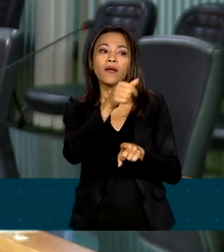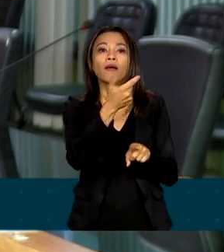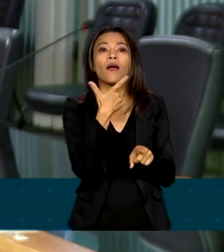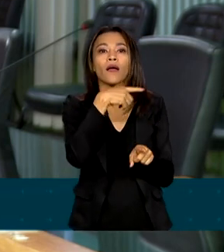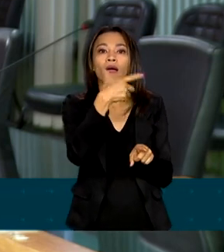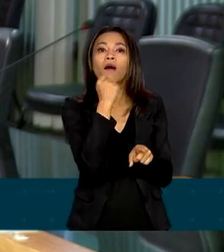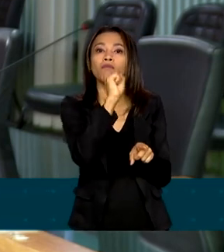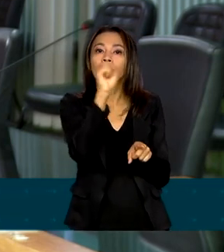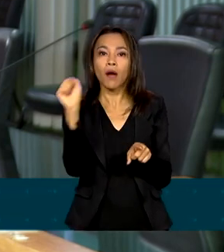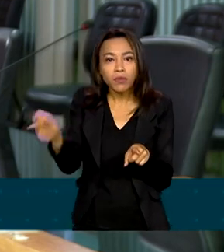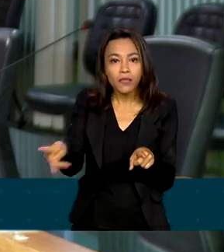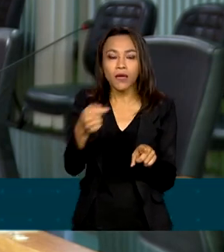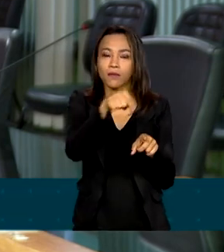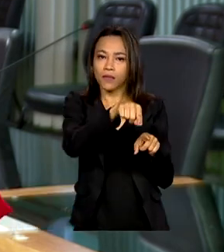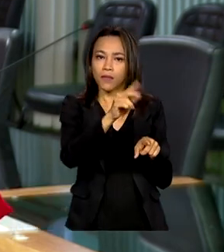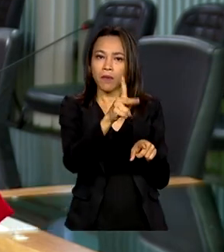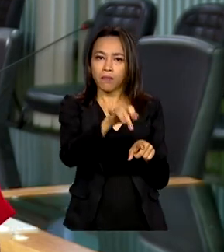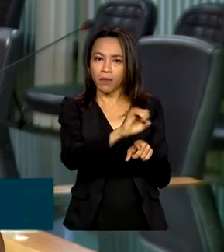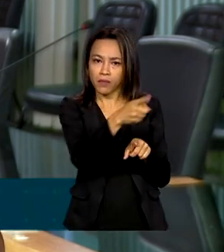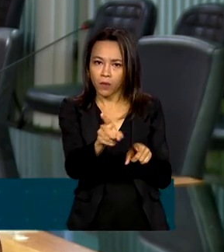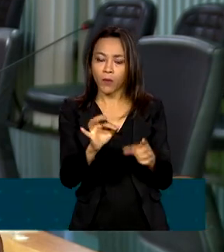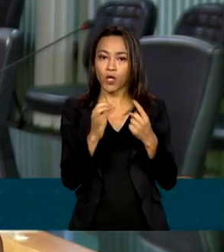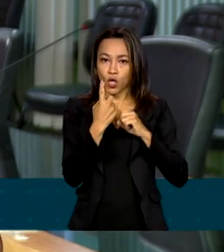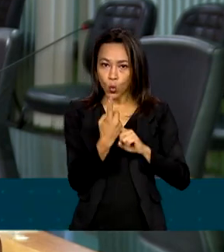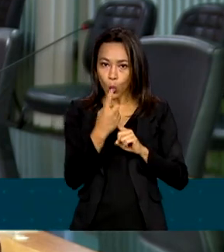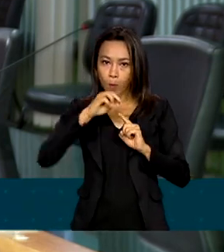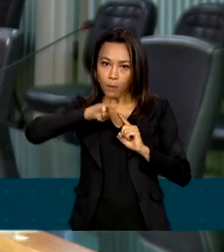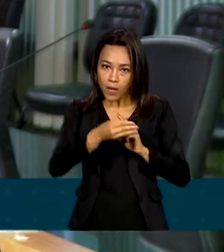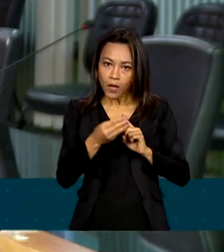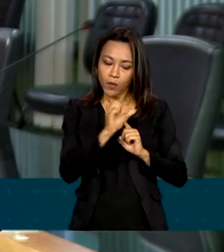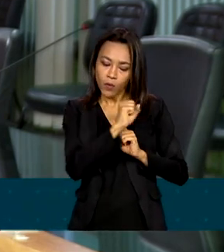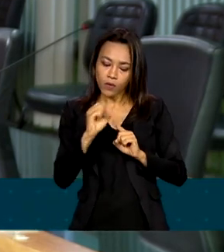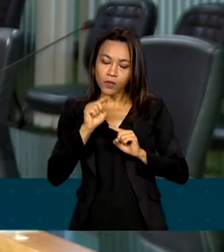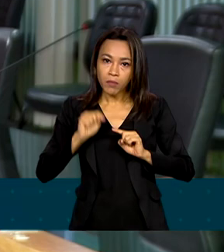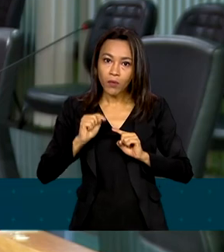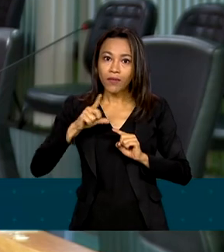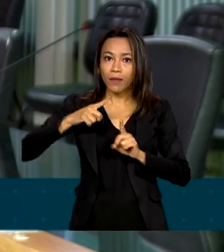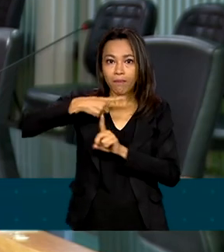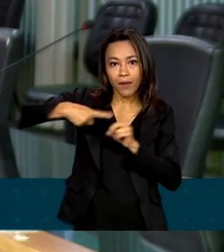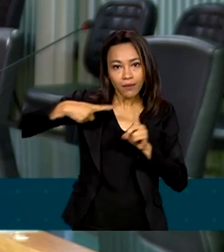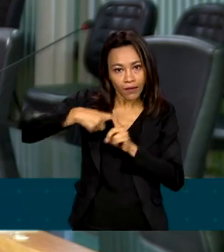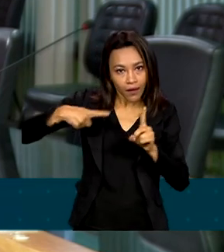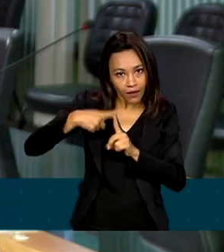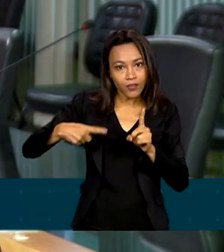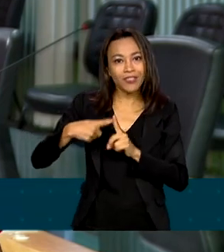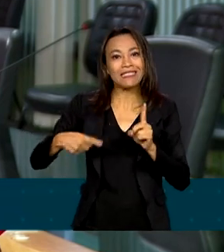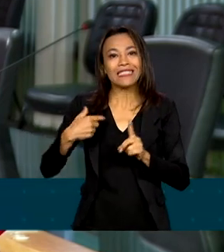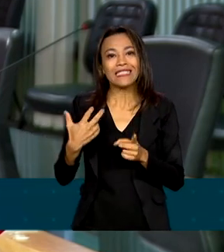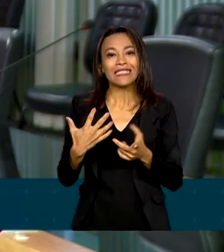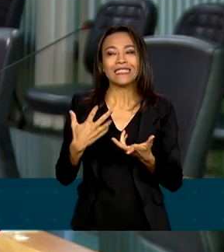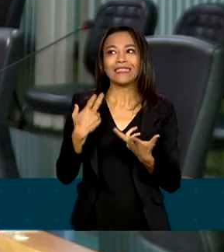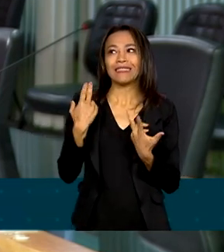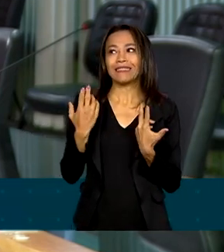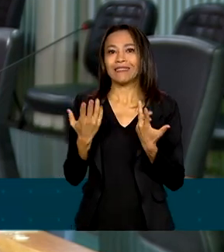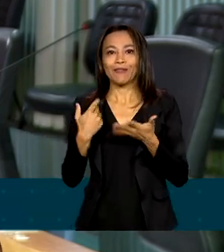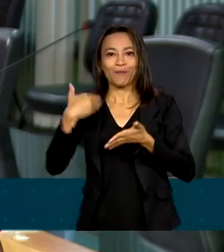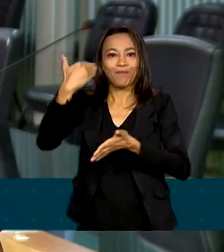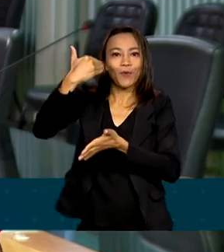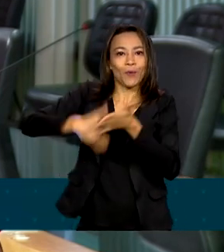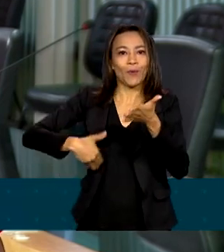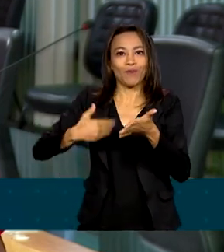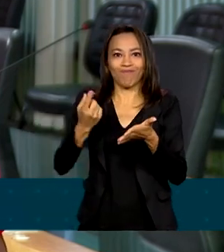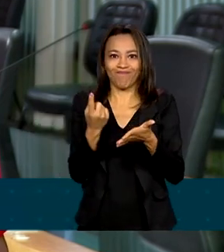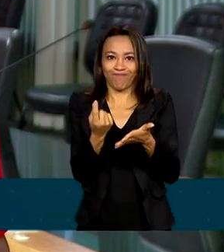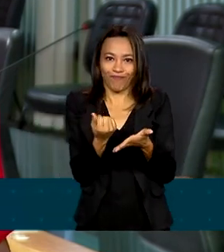consignado. E 1,8 milhão tem quase metade do benefício comprometido com o empréstimo. Na